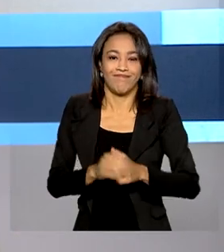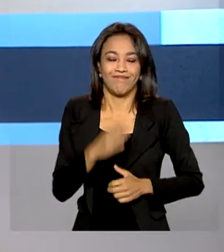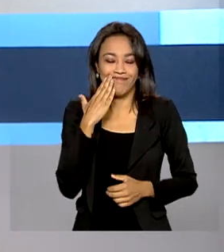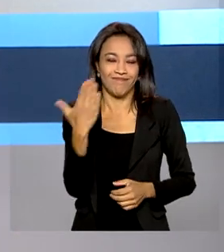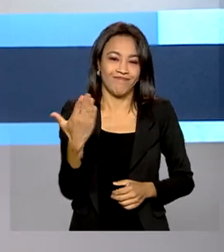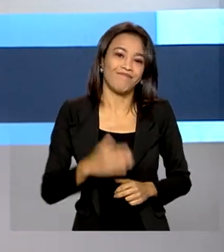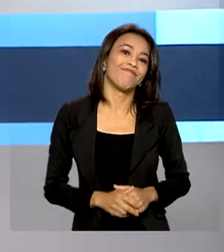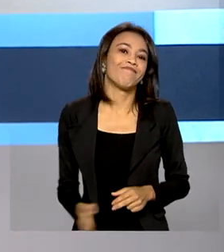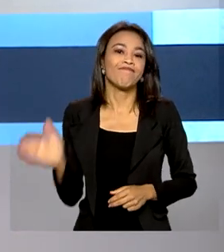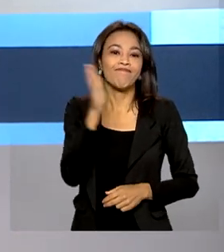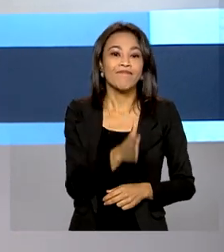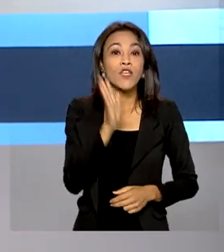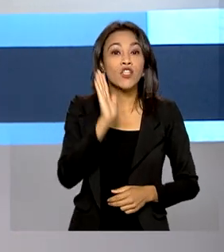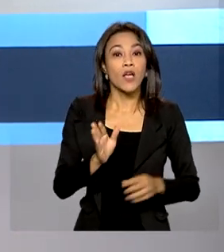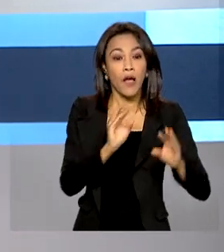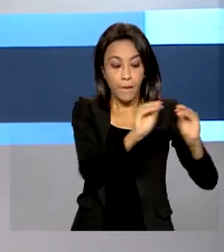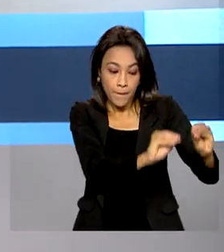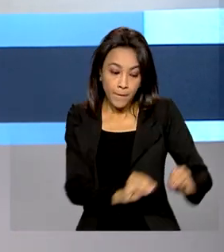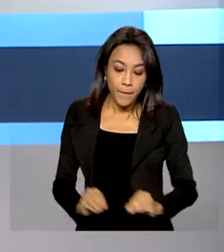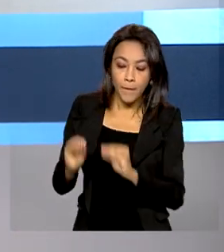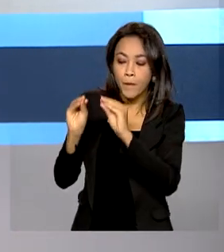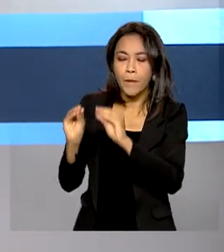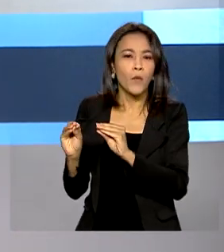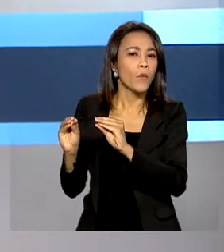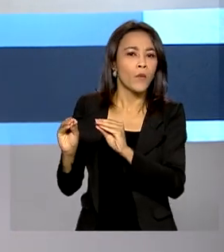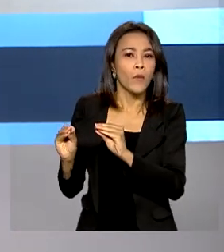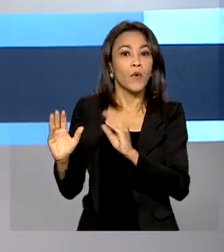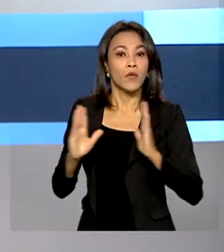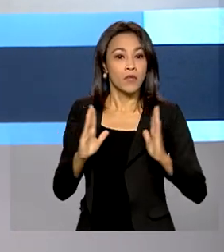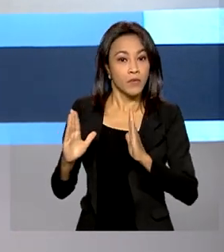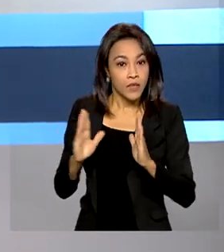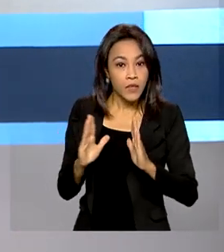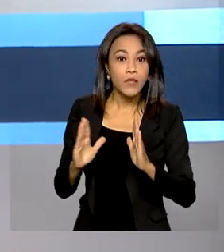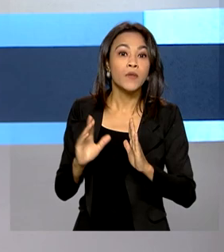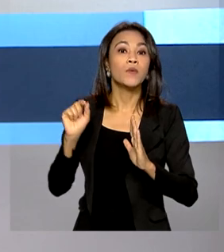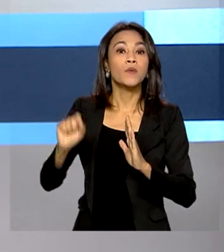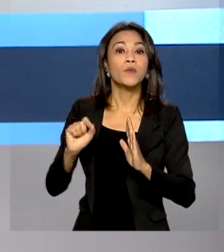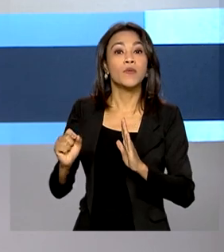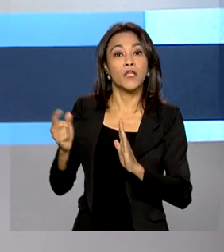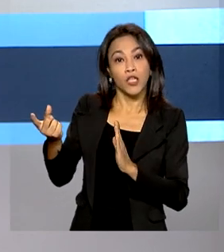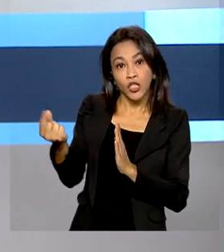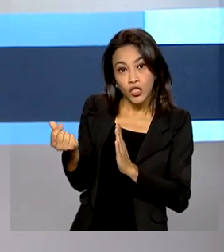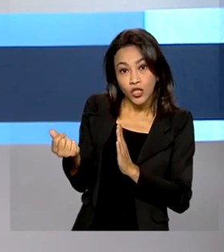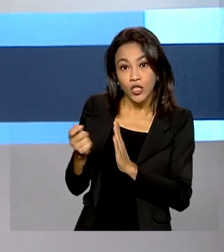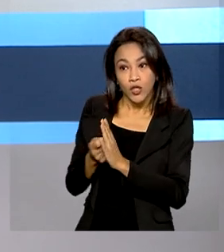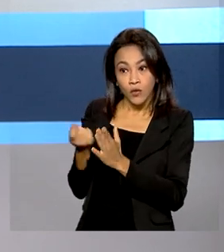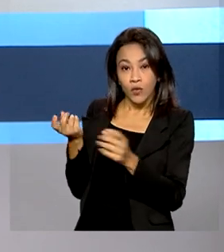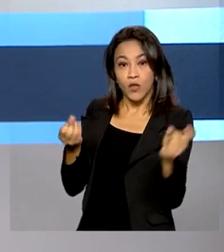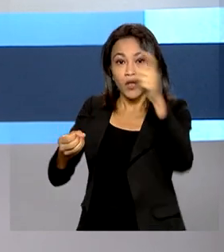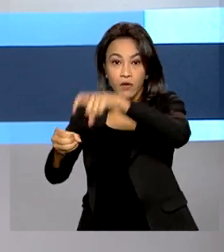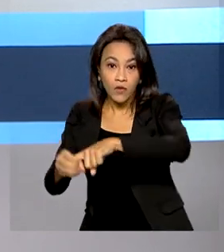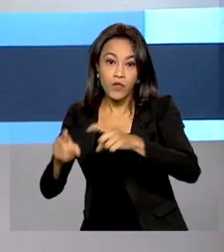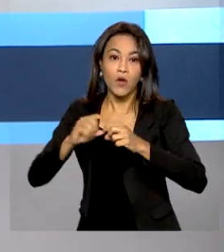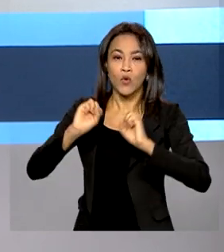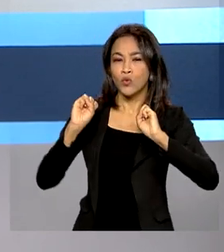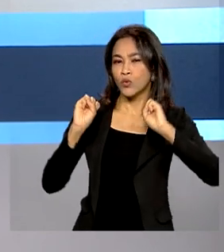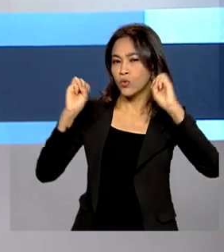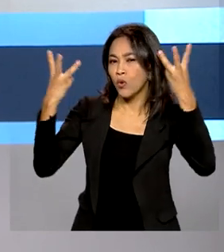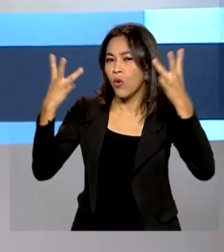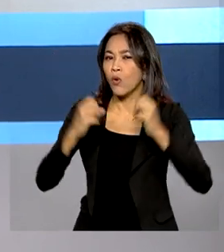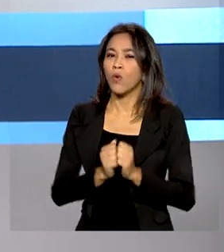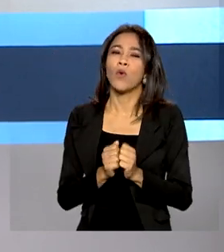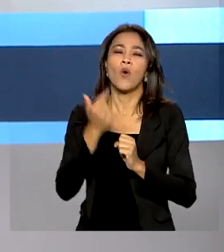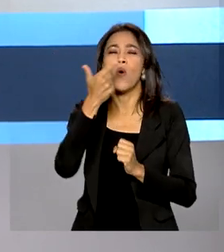E foi prorrogado pelo governo federal prazo para reembolso de reservas turísticas, shows, festivais e outros